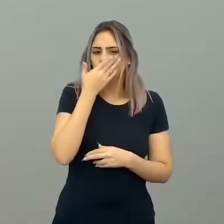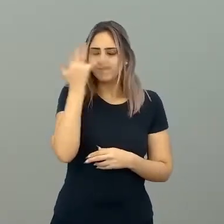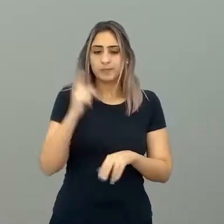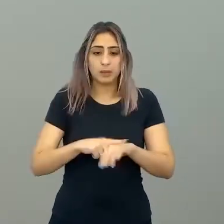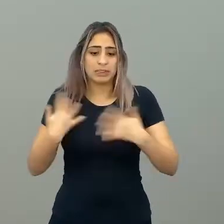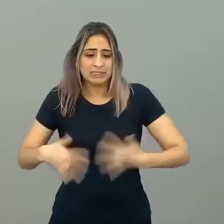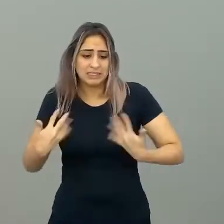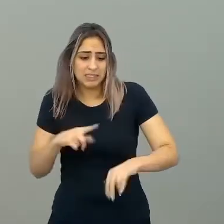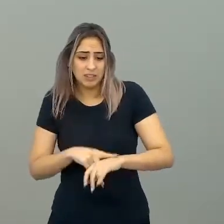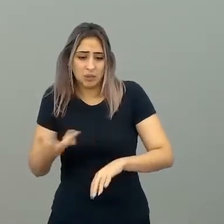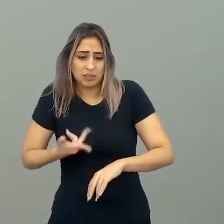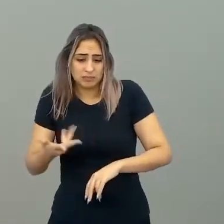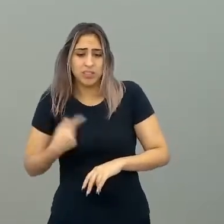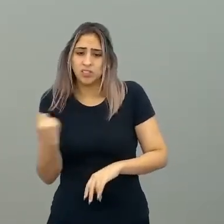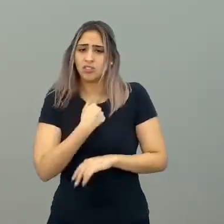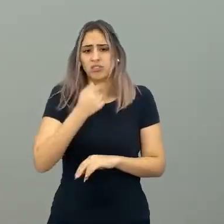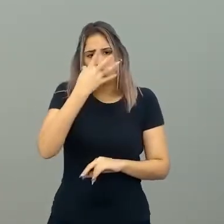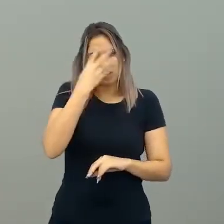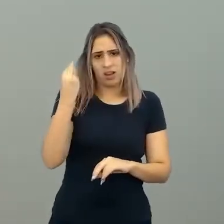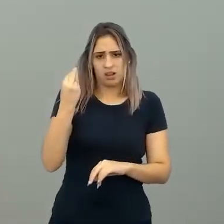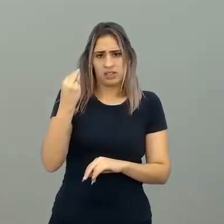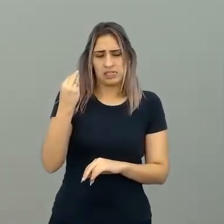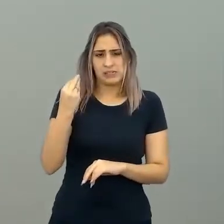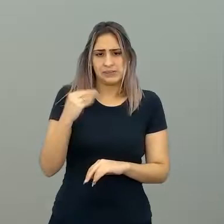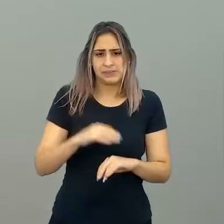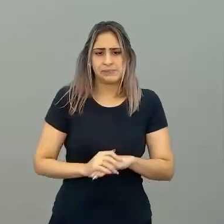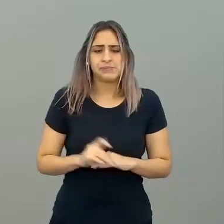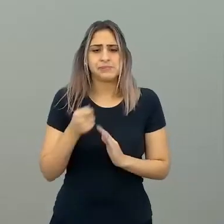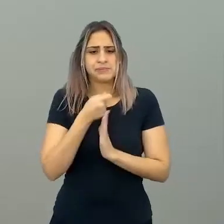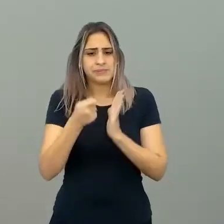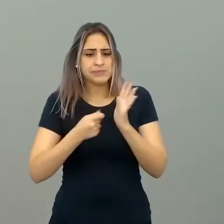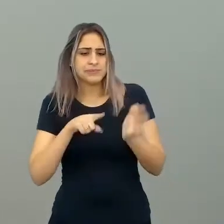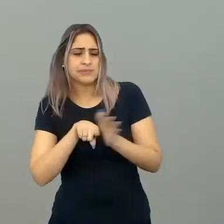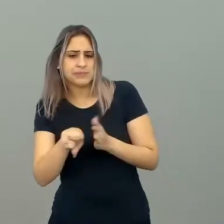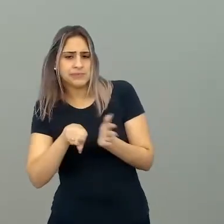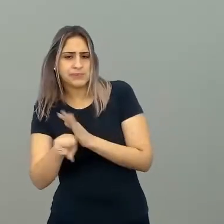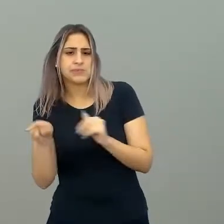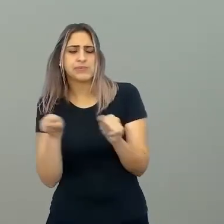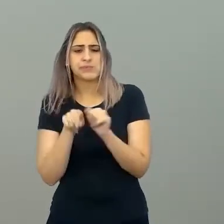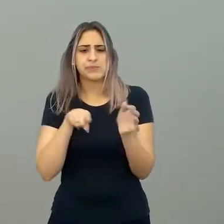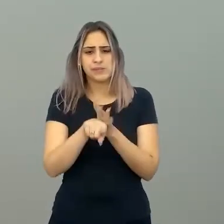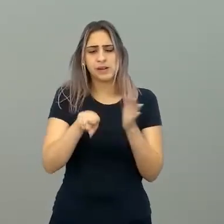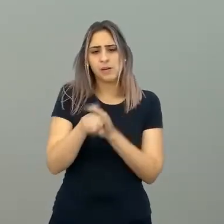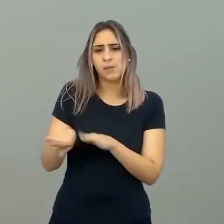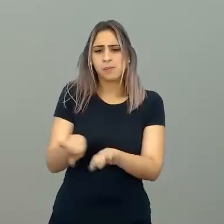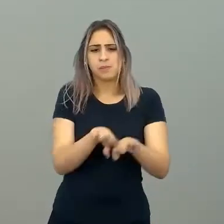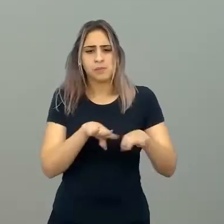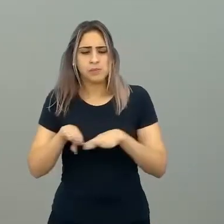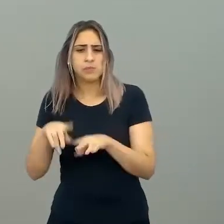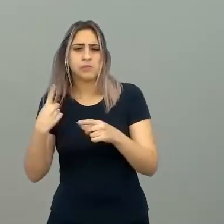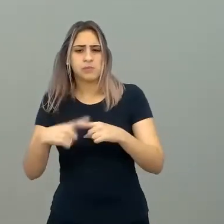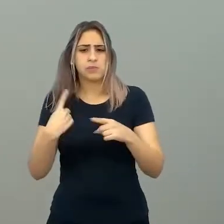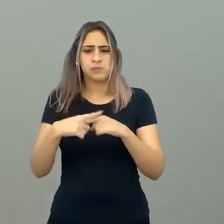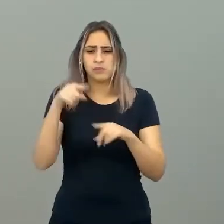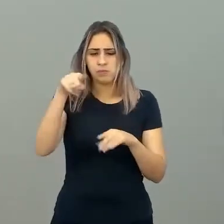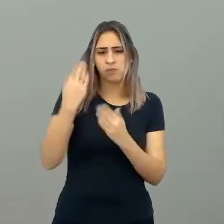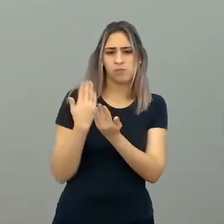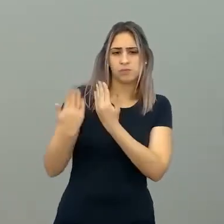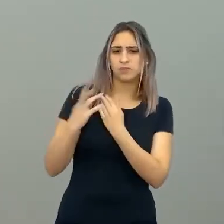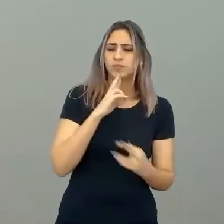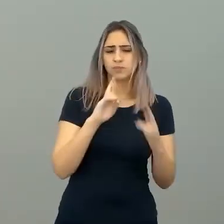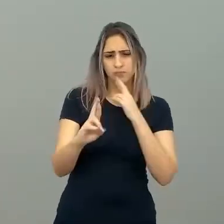do nervoso, na pressa, a gente esquece. Então, anotem as perguntas, façam perguntas padronizadas, porque se você tem que comparar a